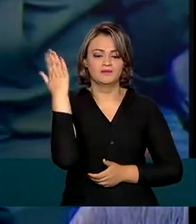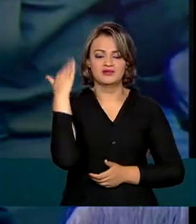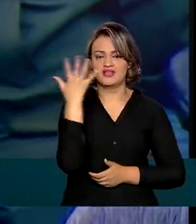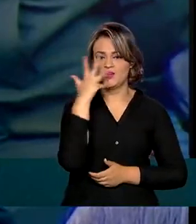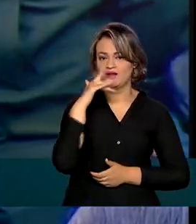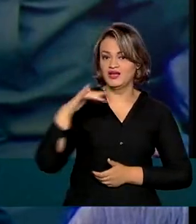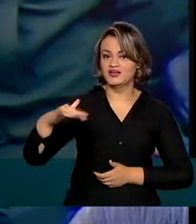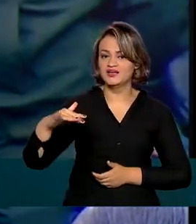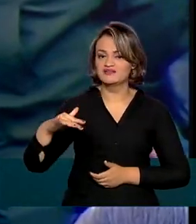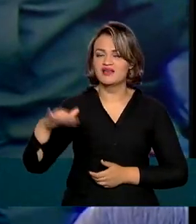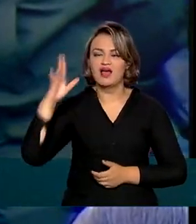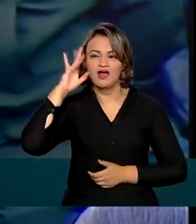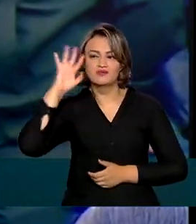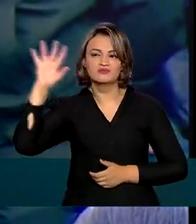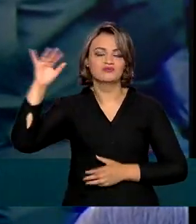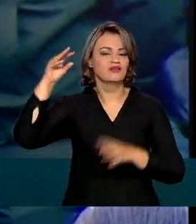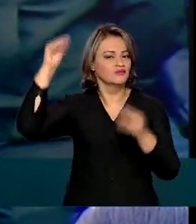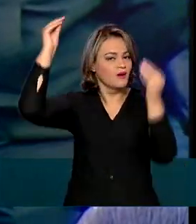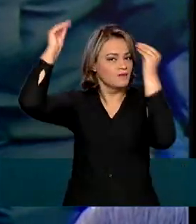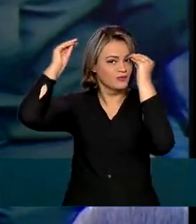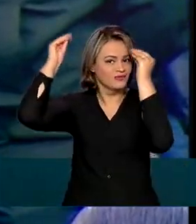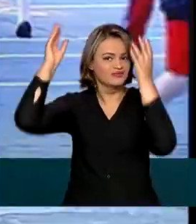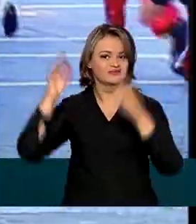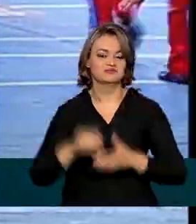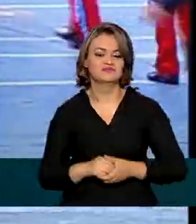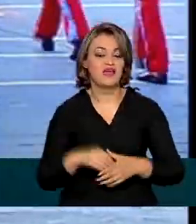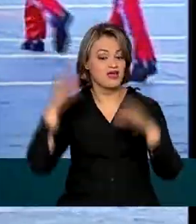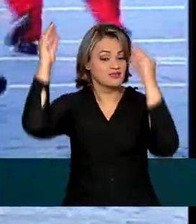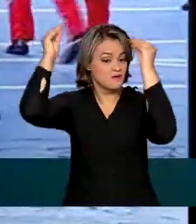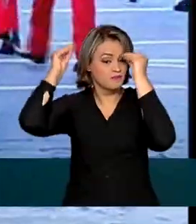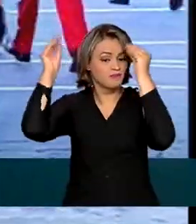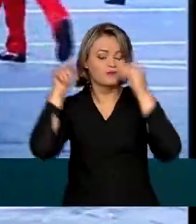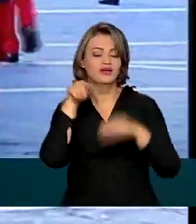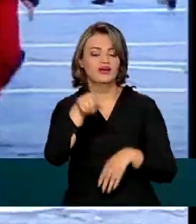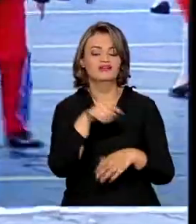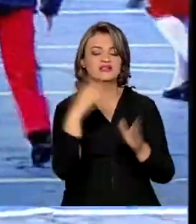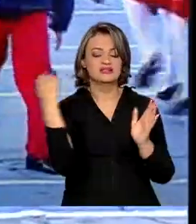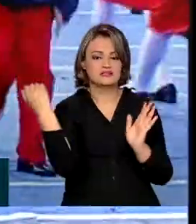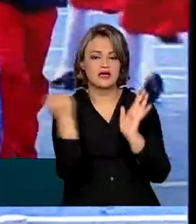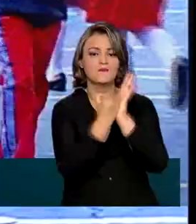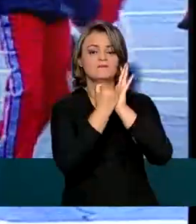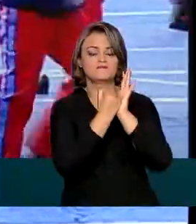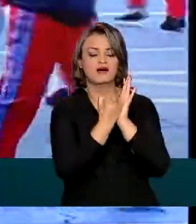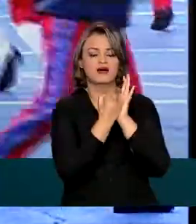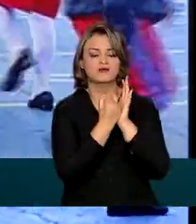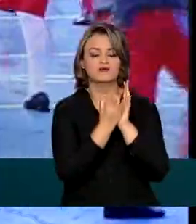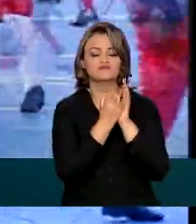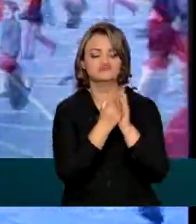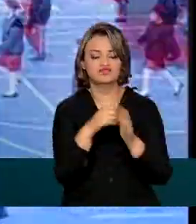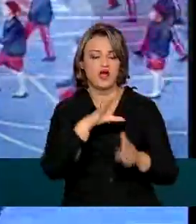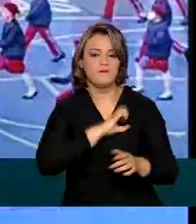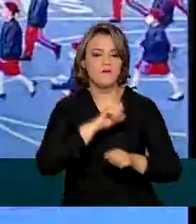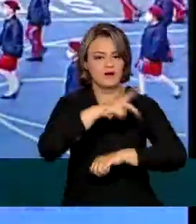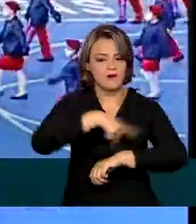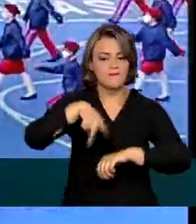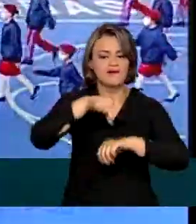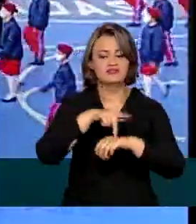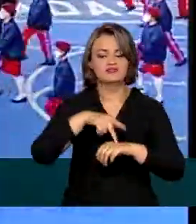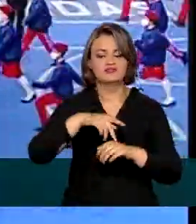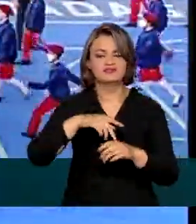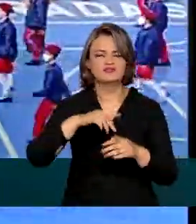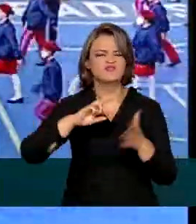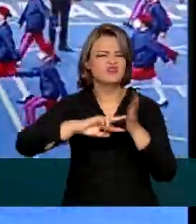criança, sonhei com a boina garança. A boina garança, símbolo de civismo e patriotismo, representa o